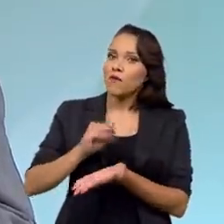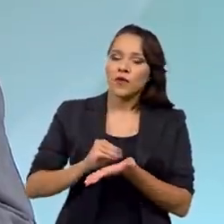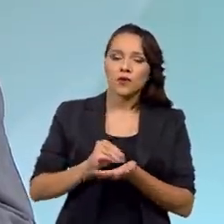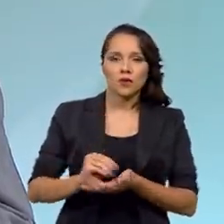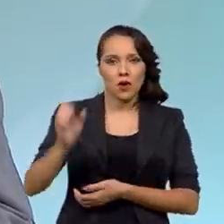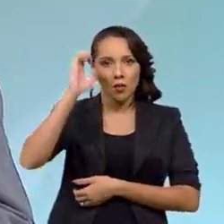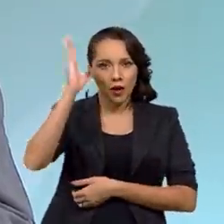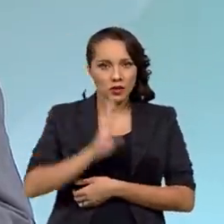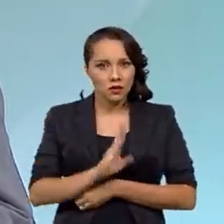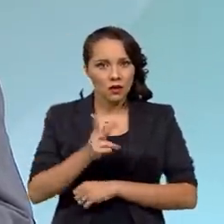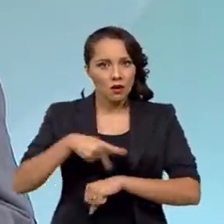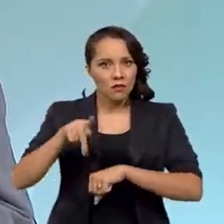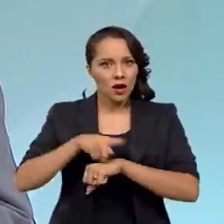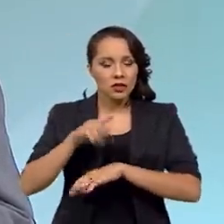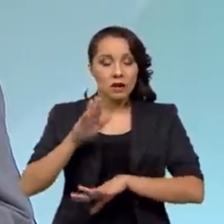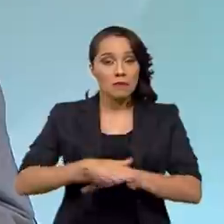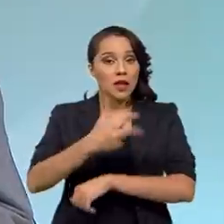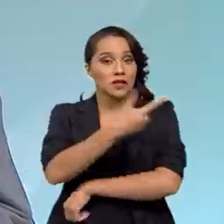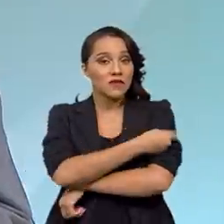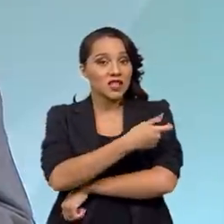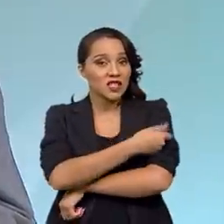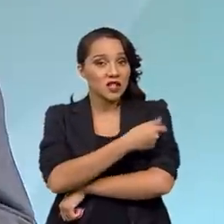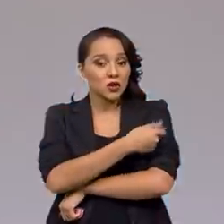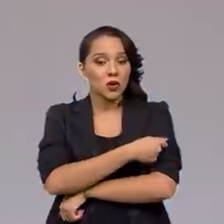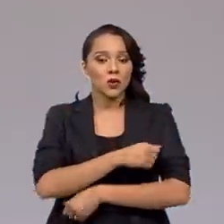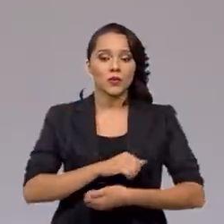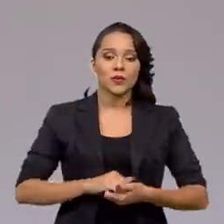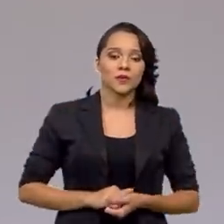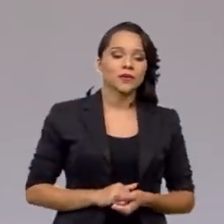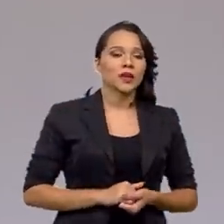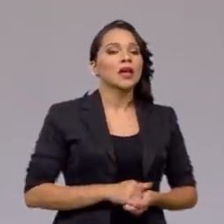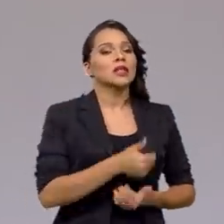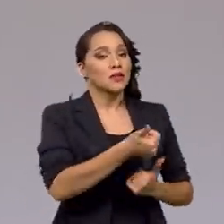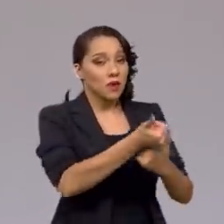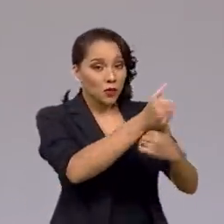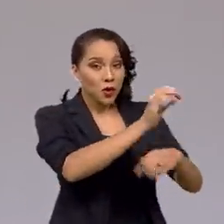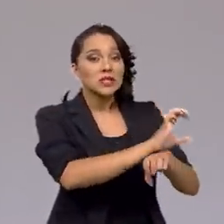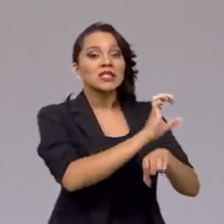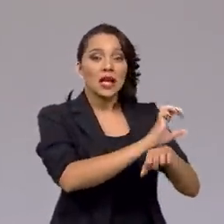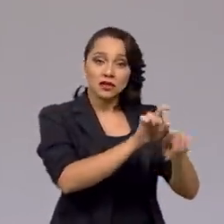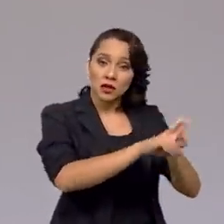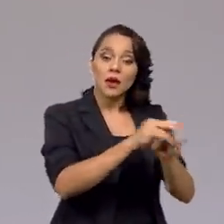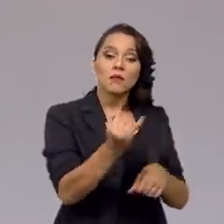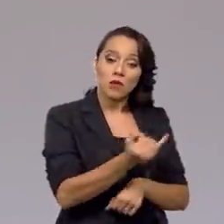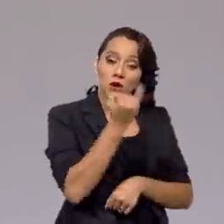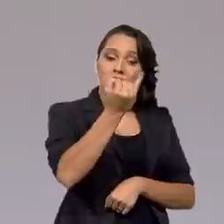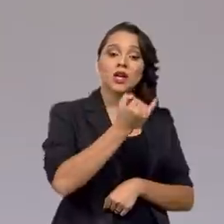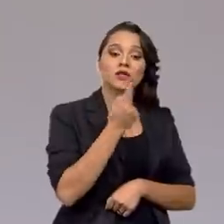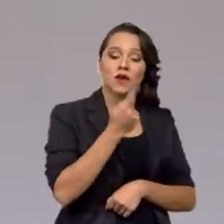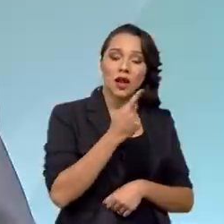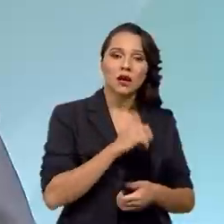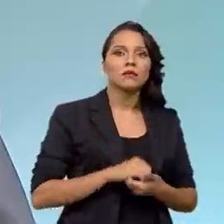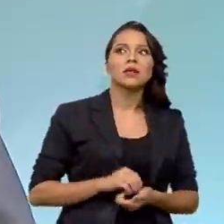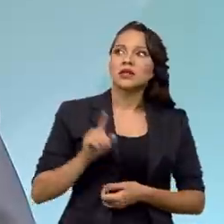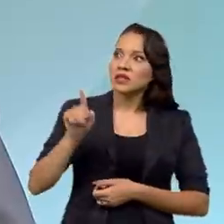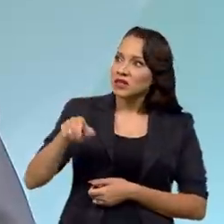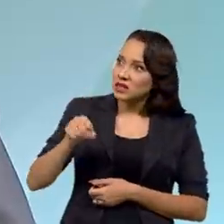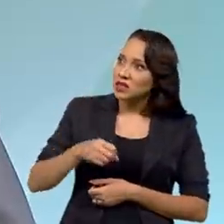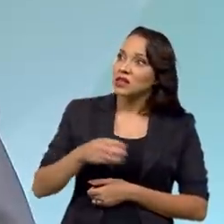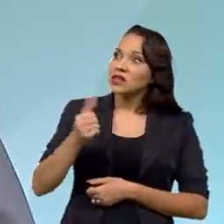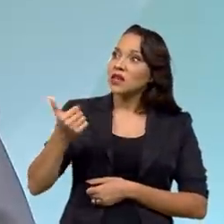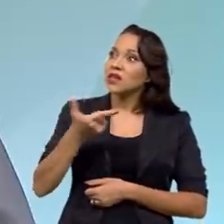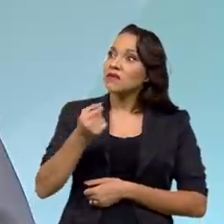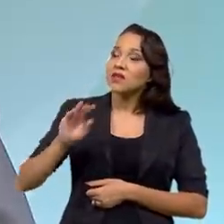Brasil foi um dos países que vacinou mais rapidamente toda a população. E é um ponto importantíssimo também, né? Foram 120